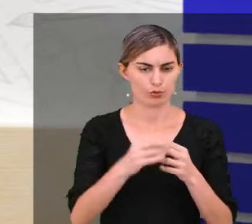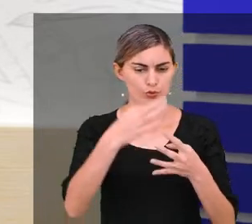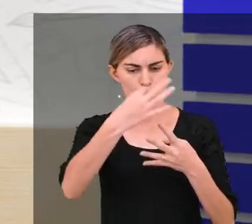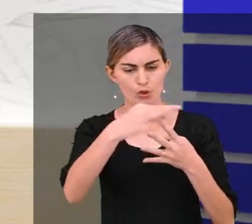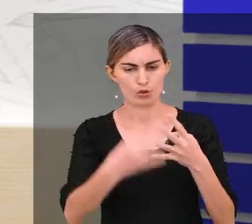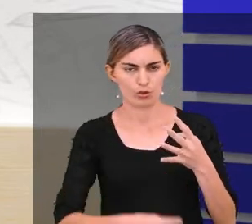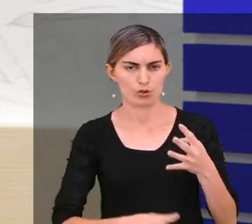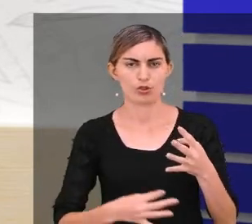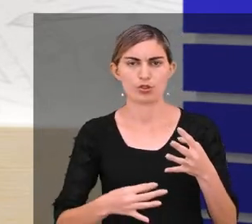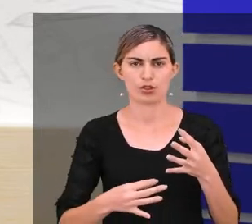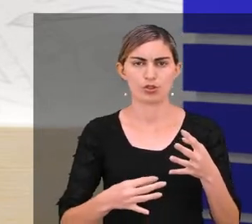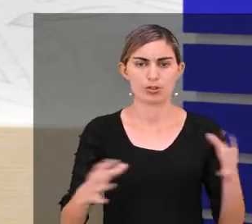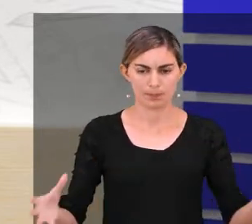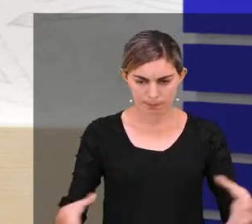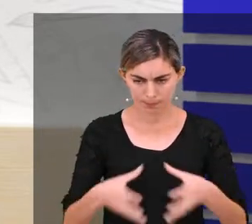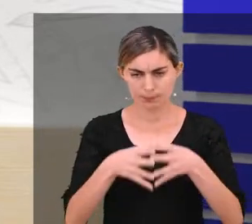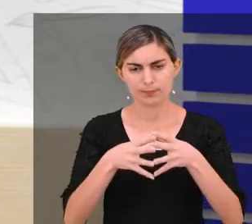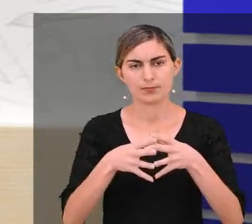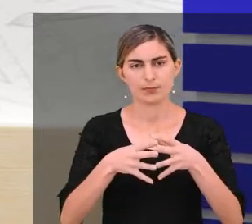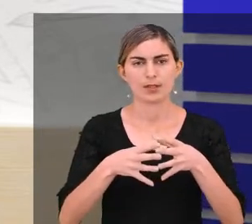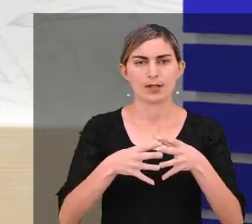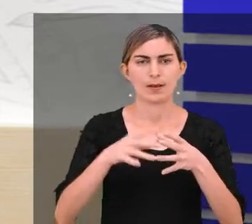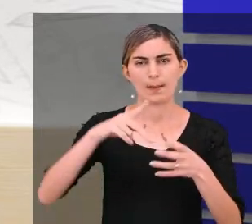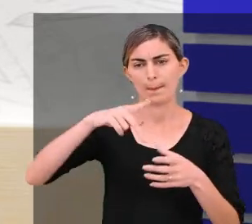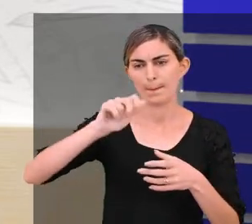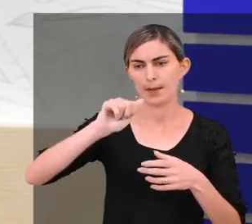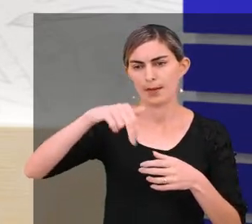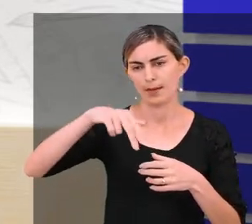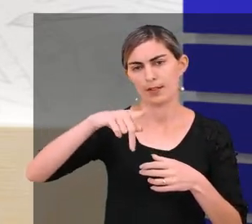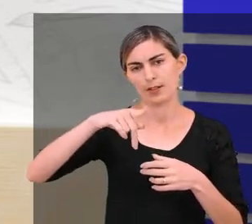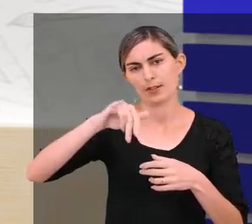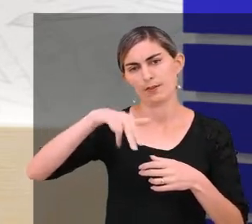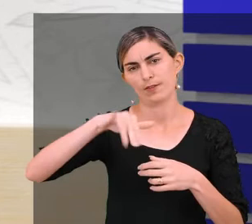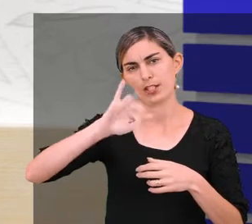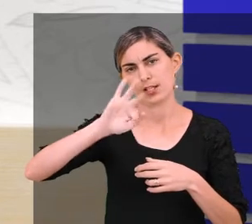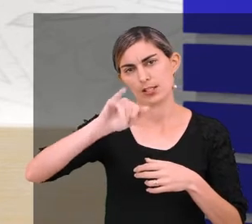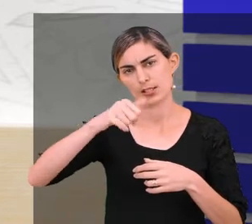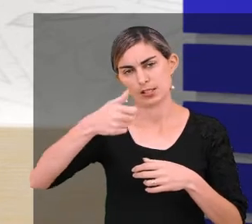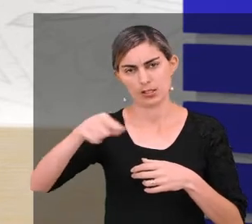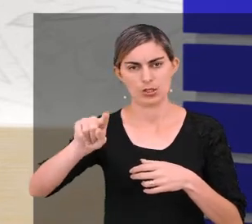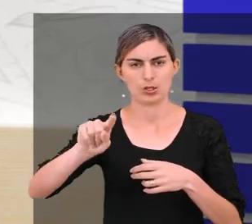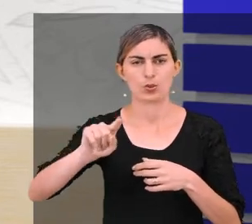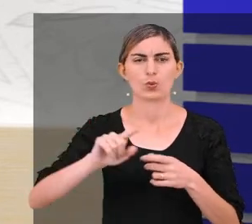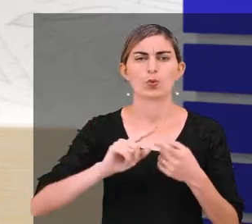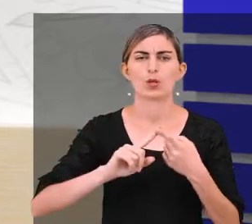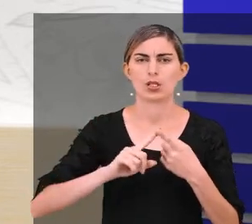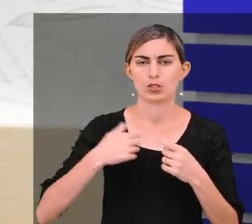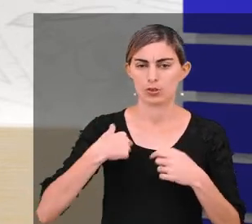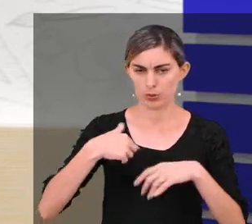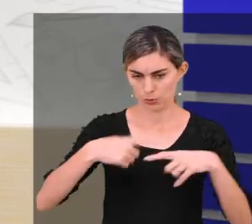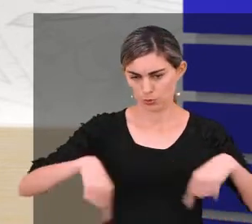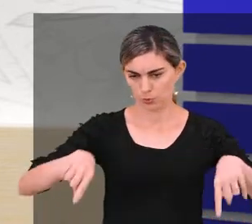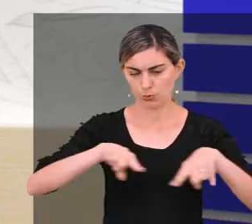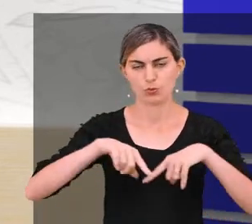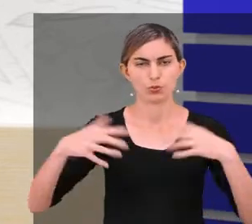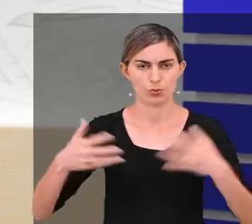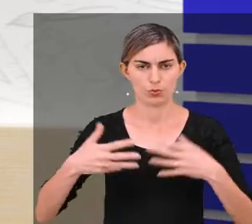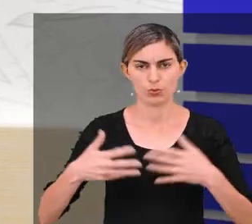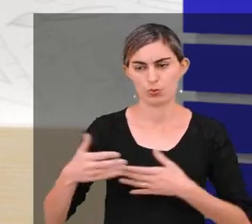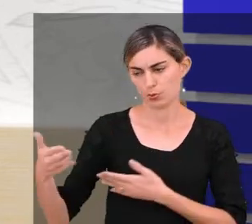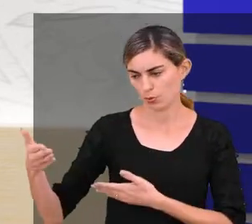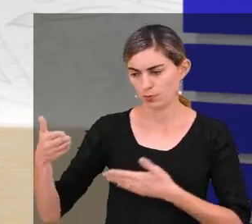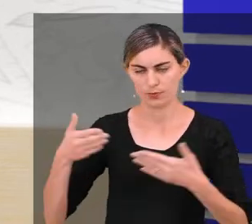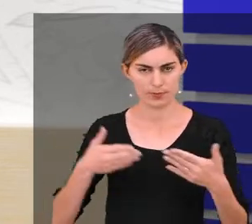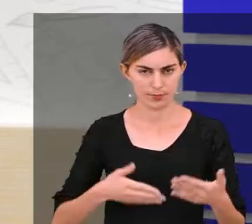da logística integrada para o ramo de planificação. Por esse motivo, nós estamos hoje